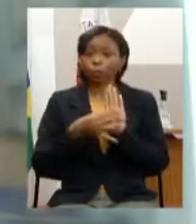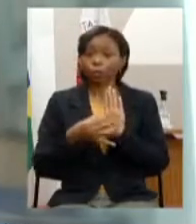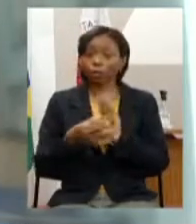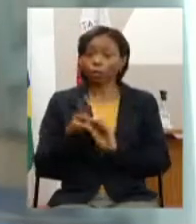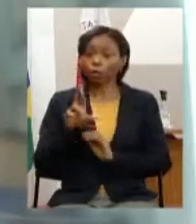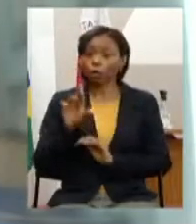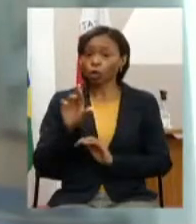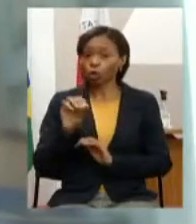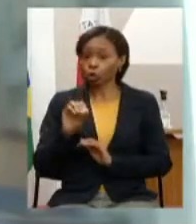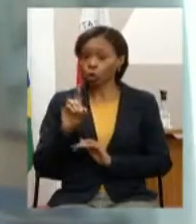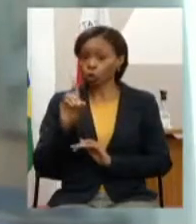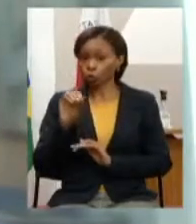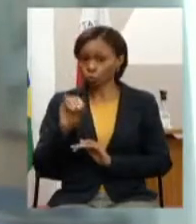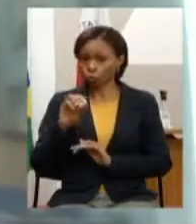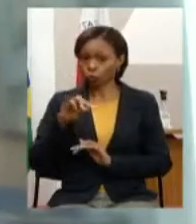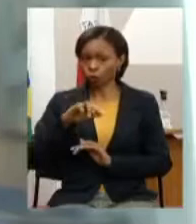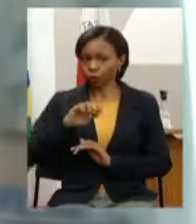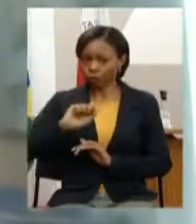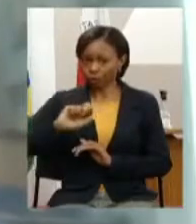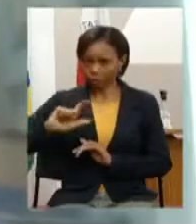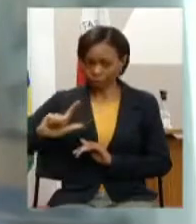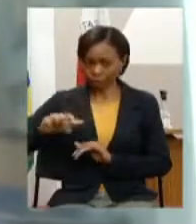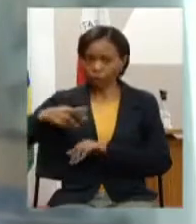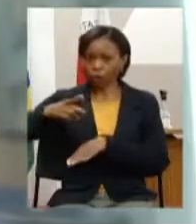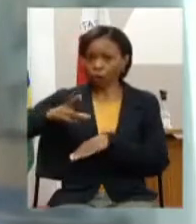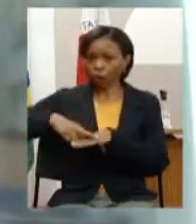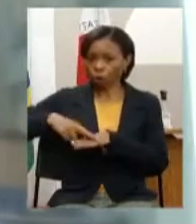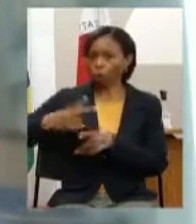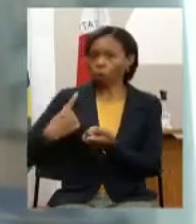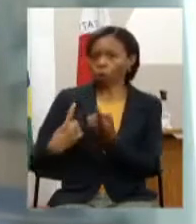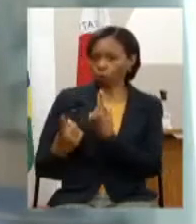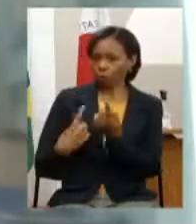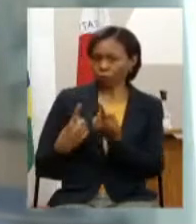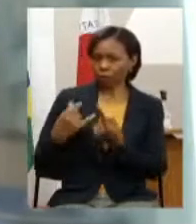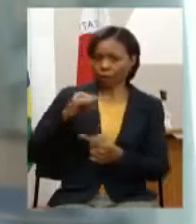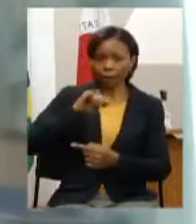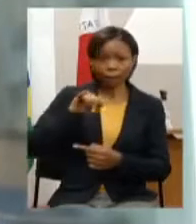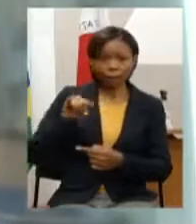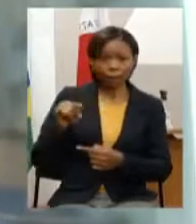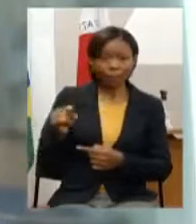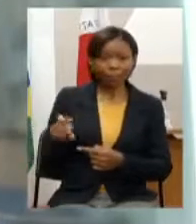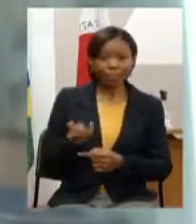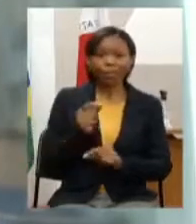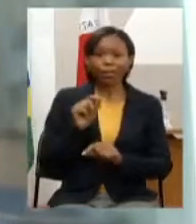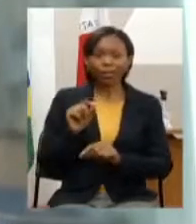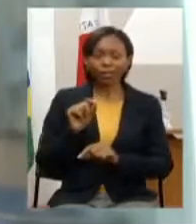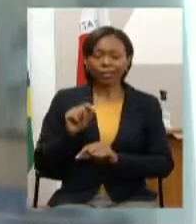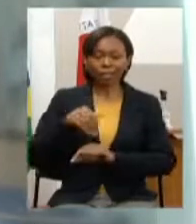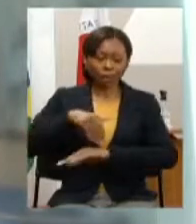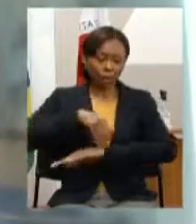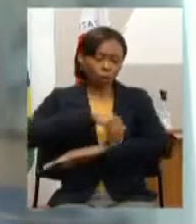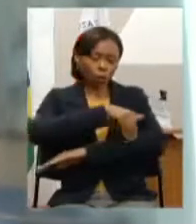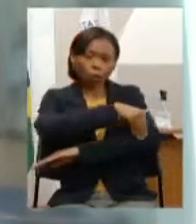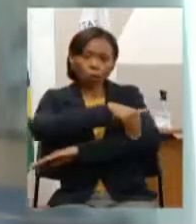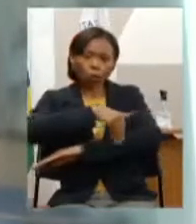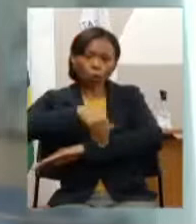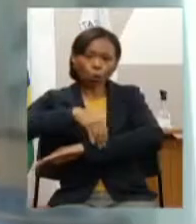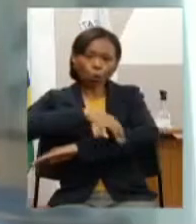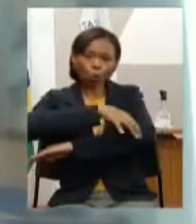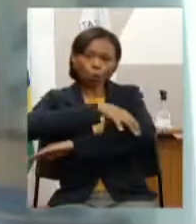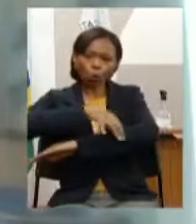aproveitando a plataforma e o canteiro central de maior dimensão do próprio rodoanel